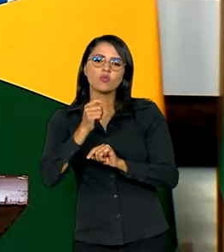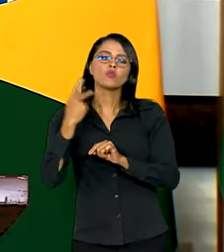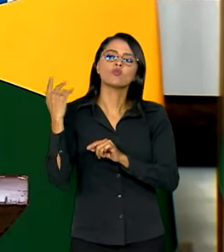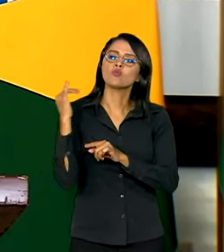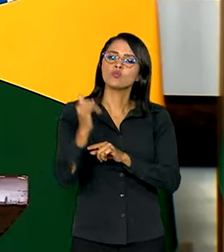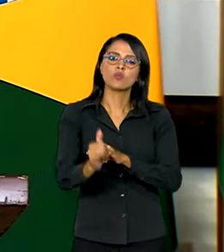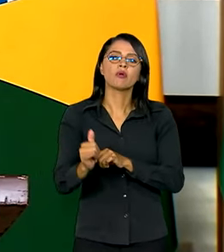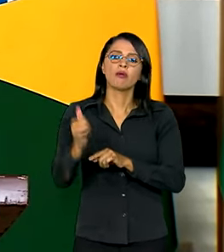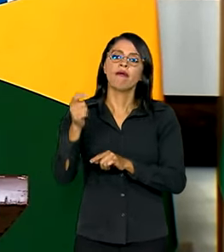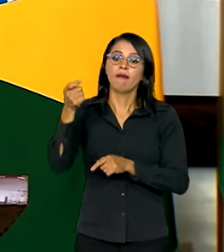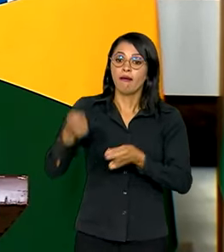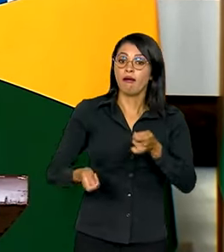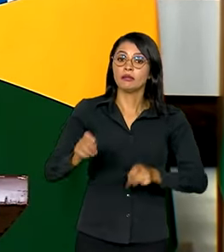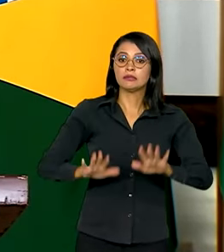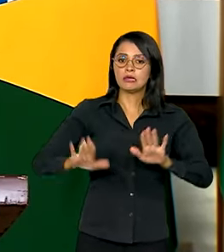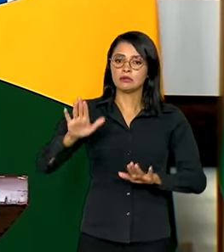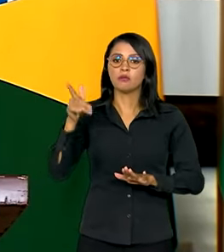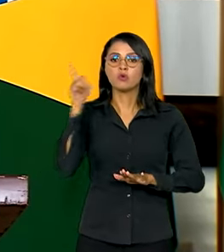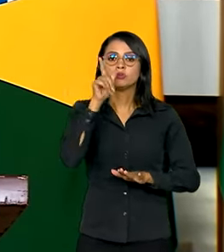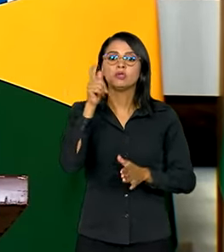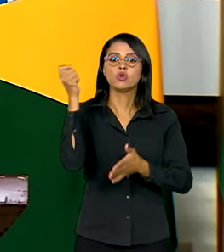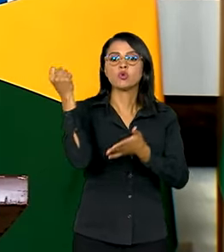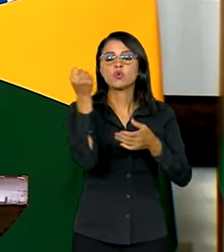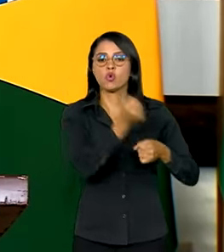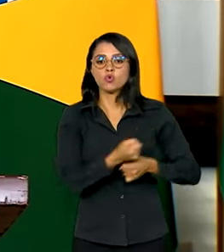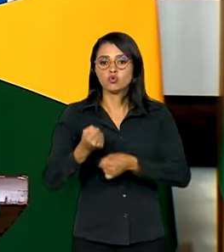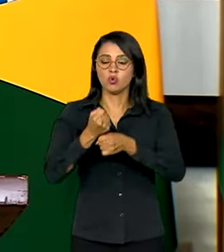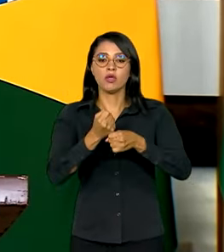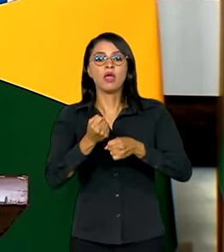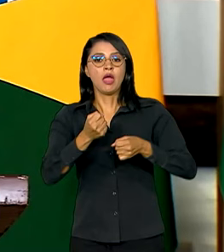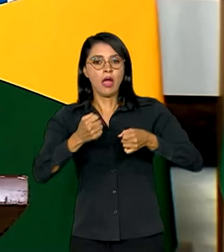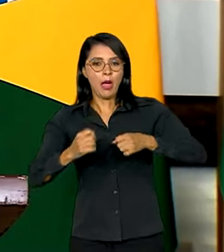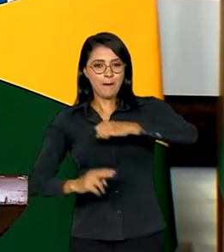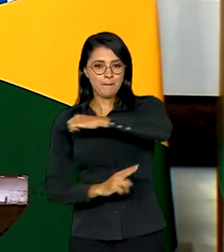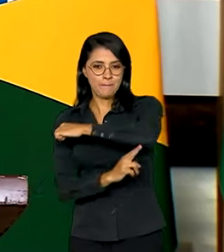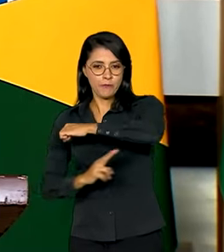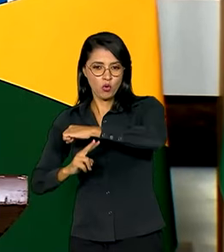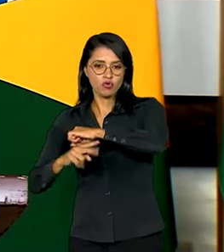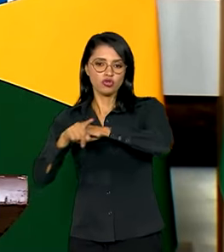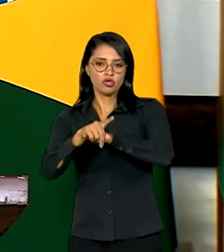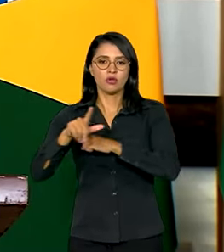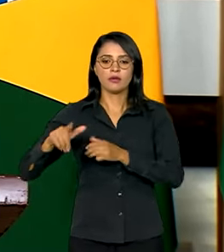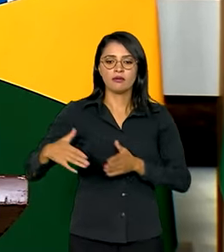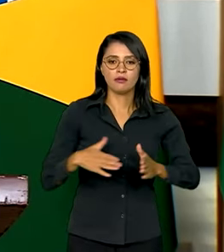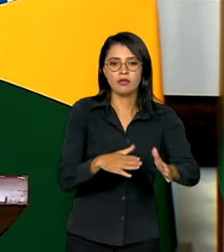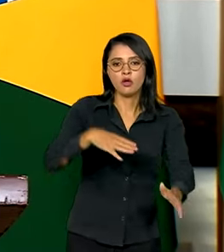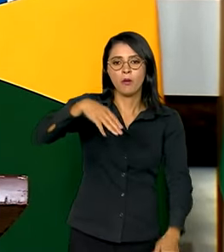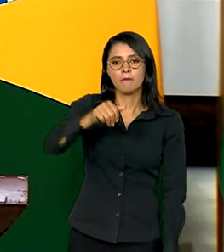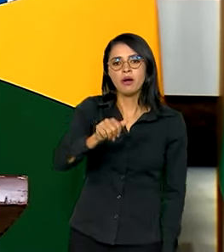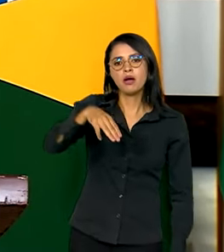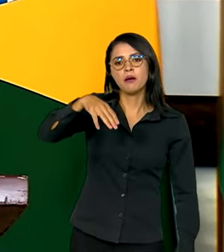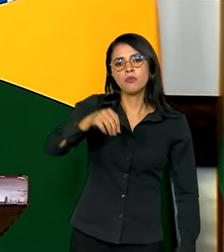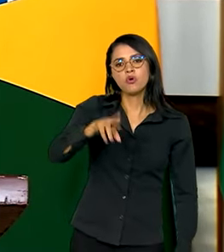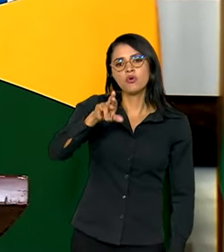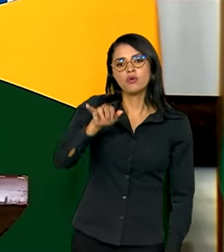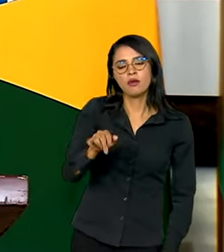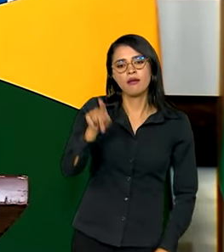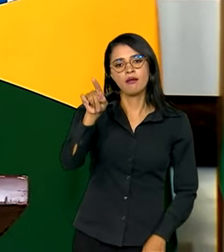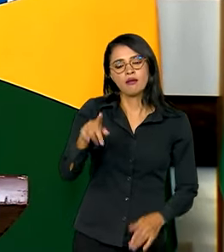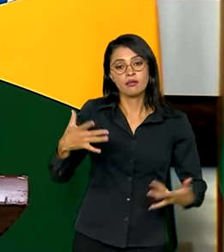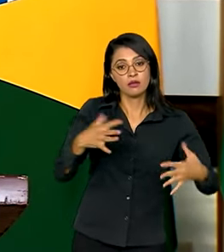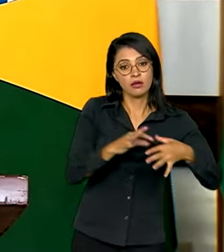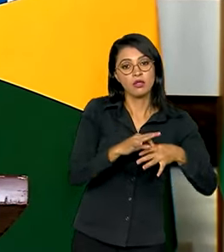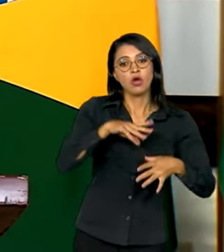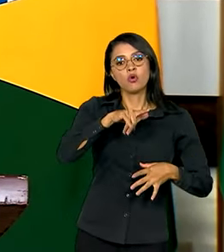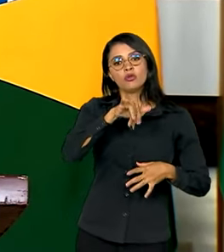da licitação para a construção de ponte sobre o rio Mamoré, ligando Guajará-Mirim, no Brasil,